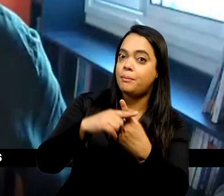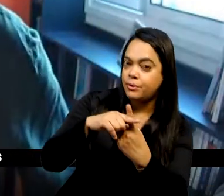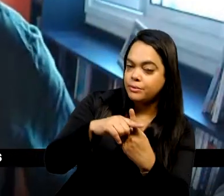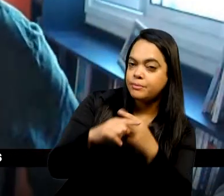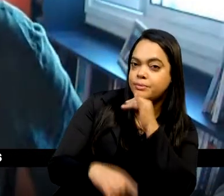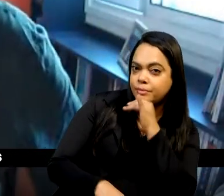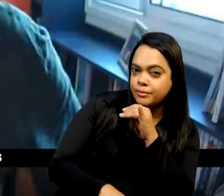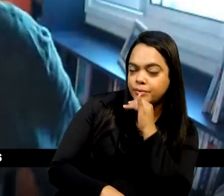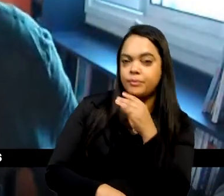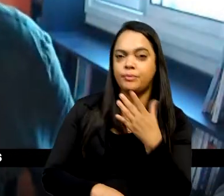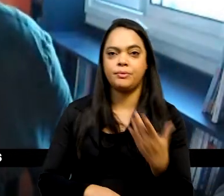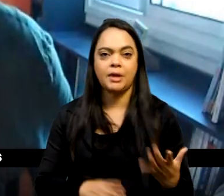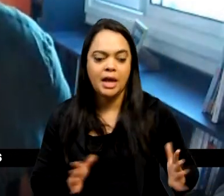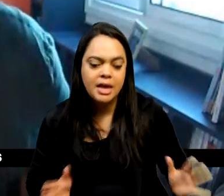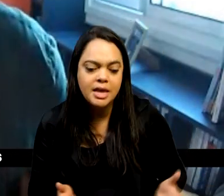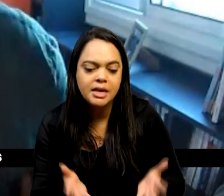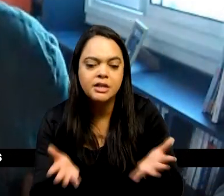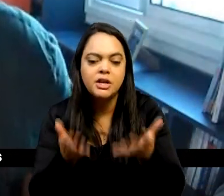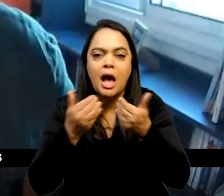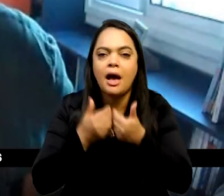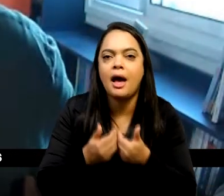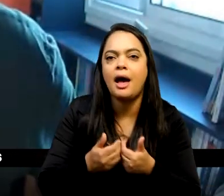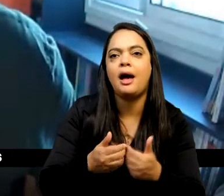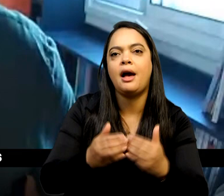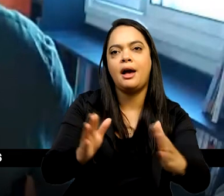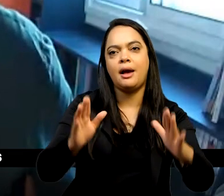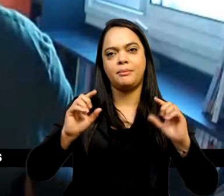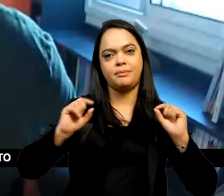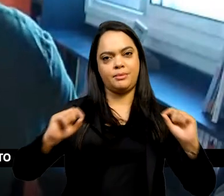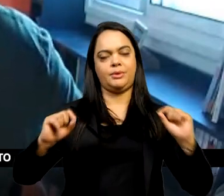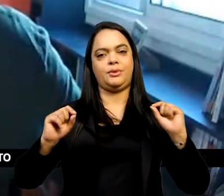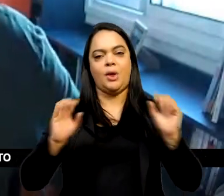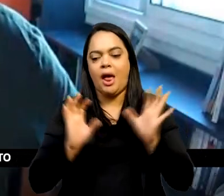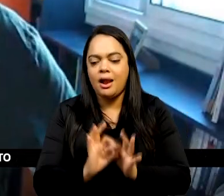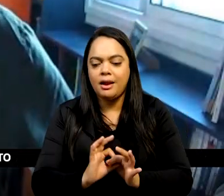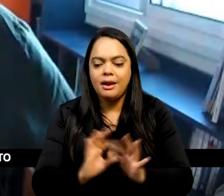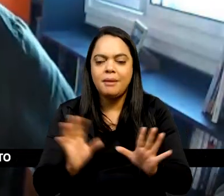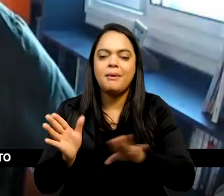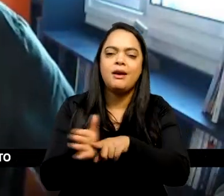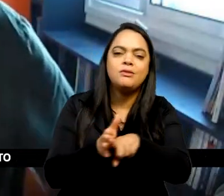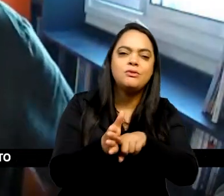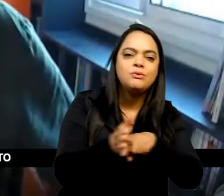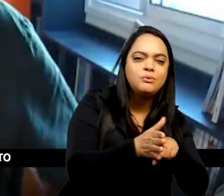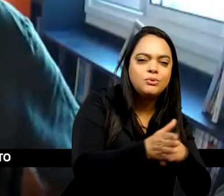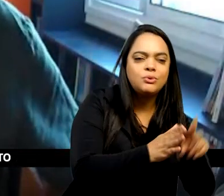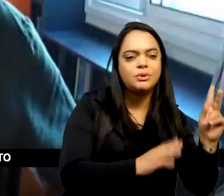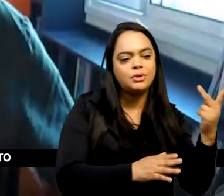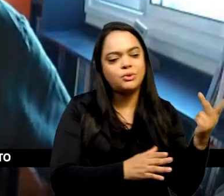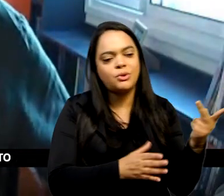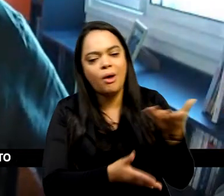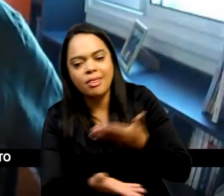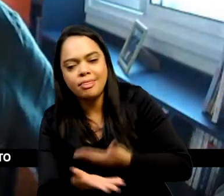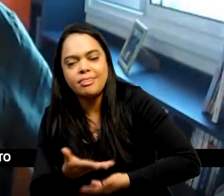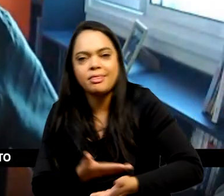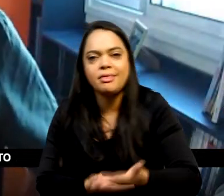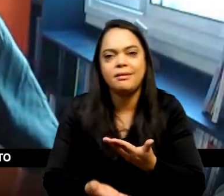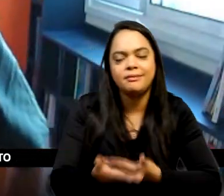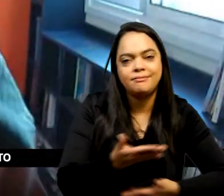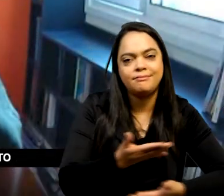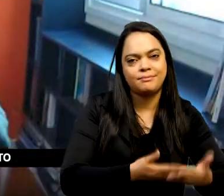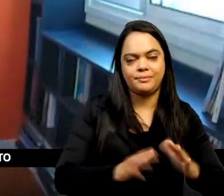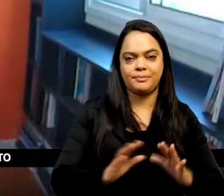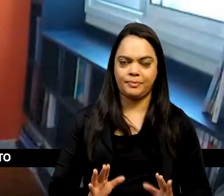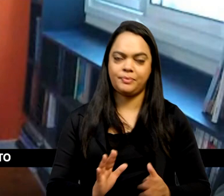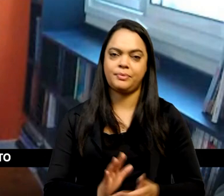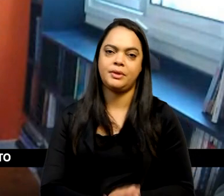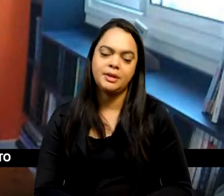estímulo a essa abertura, a essa cosmopolitização dos estudos históricos. Bom, isso é uma coisa. Agora,